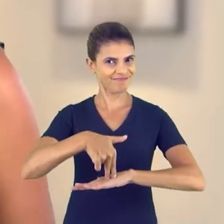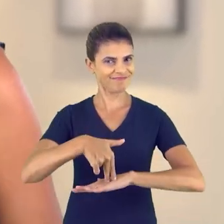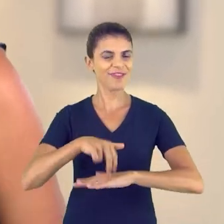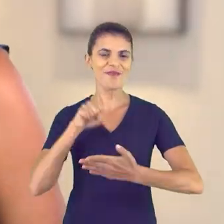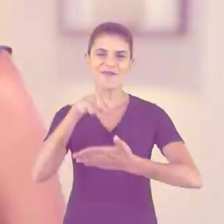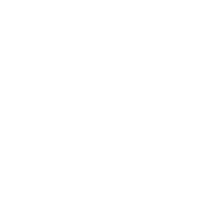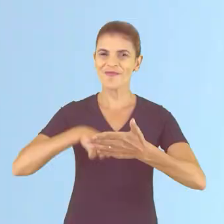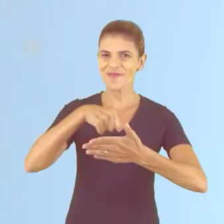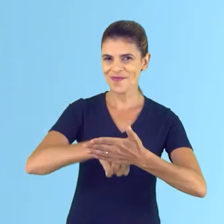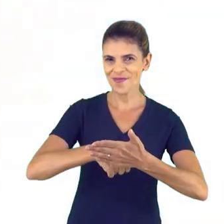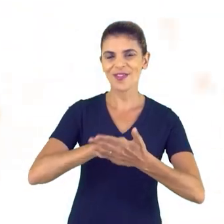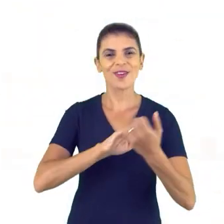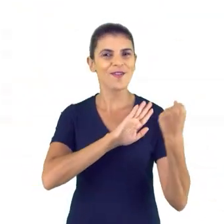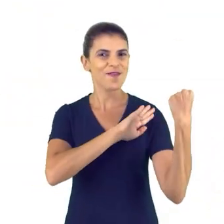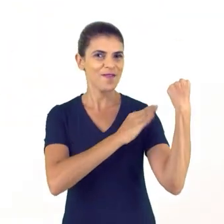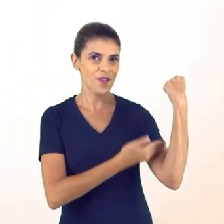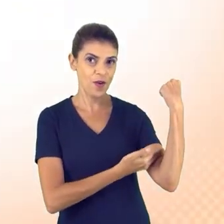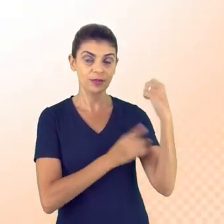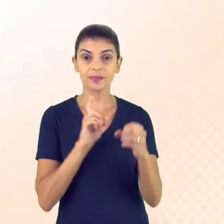Essa é a nossa força.